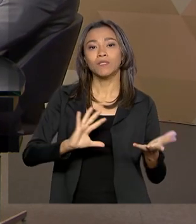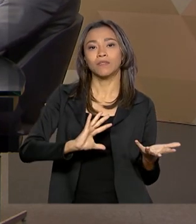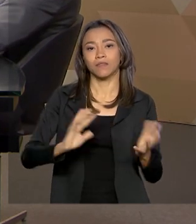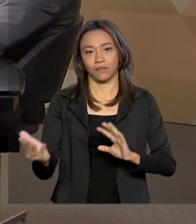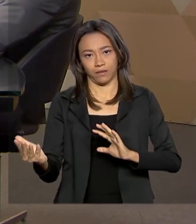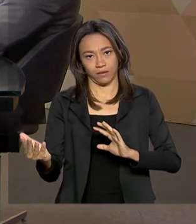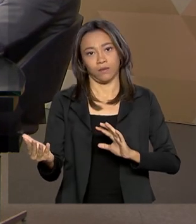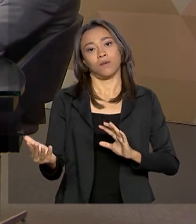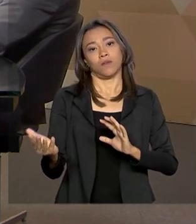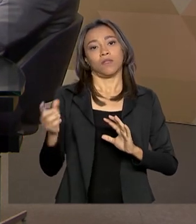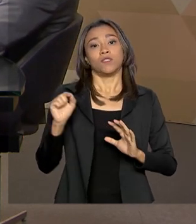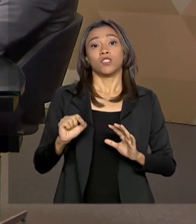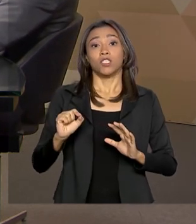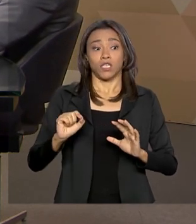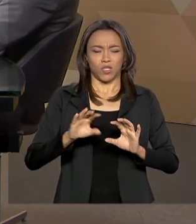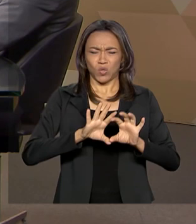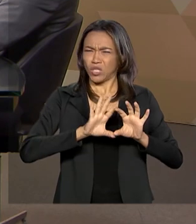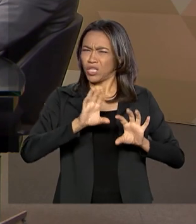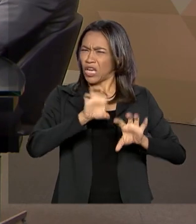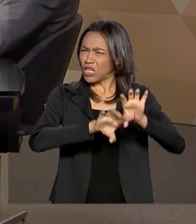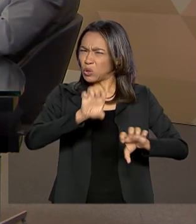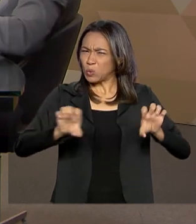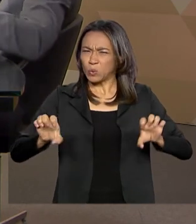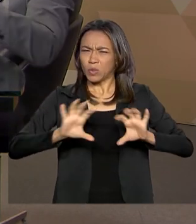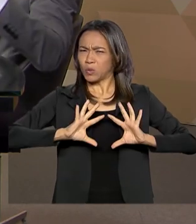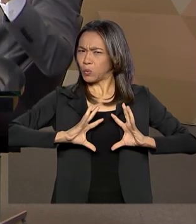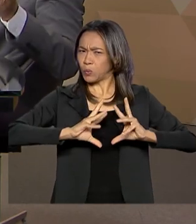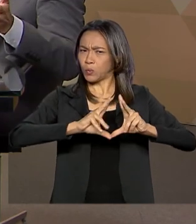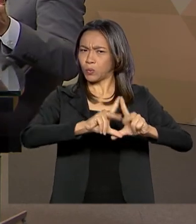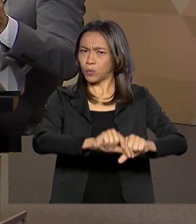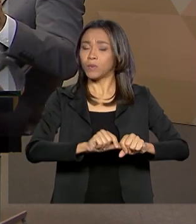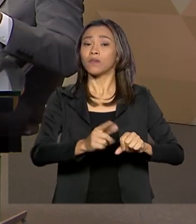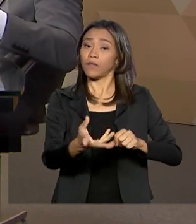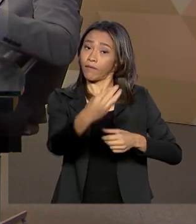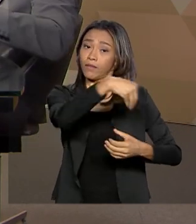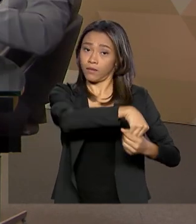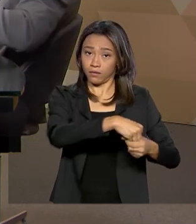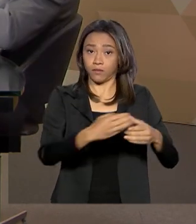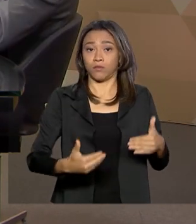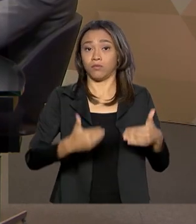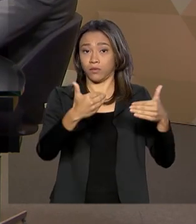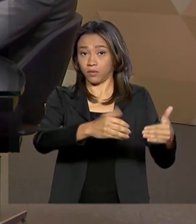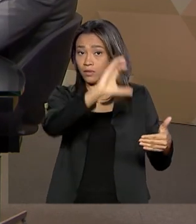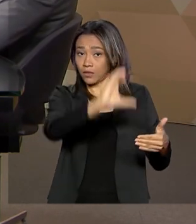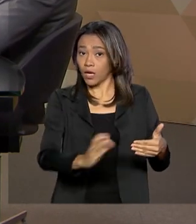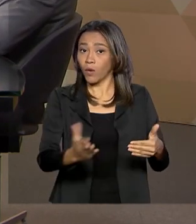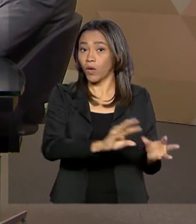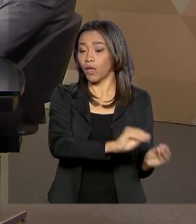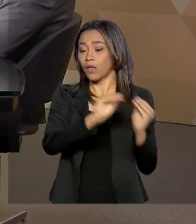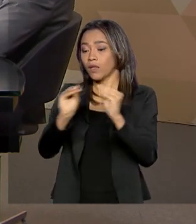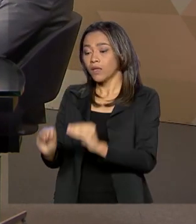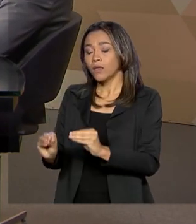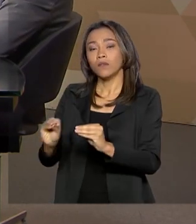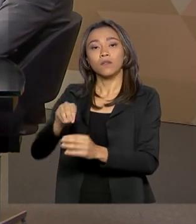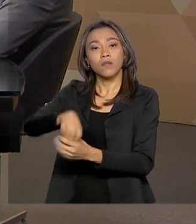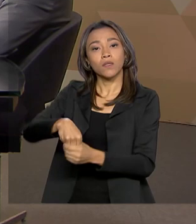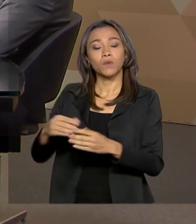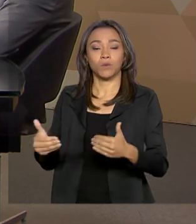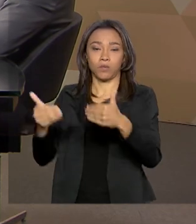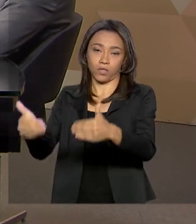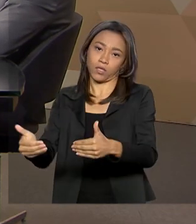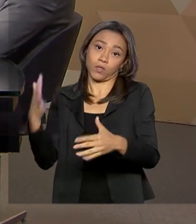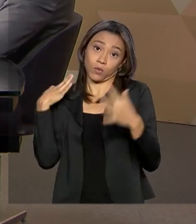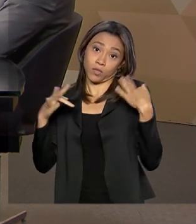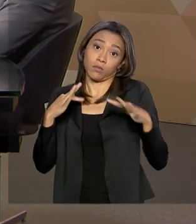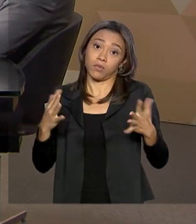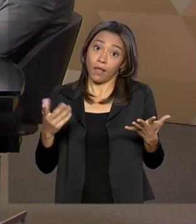de passagem da estrutura inteira que estava antes da cidadania para o Ministério do Turismo, embora haja